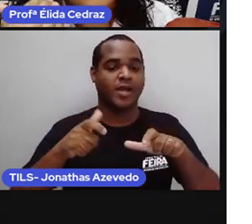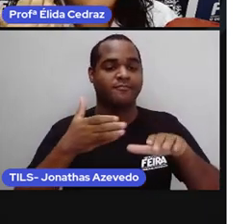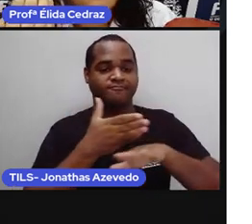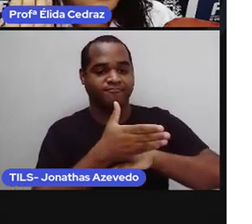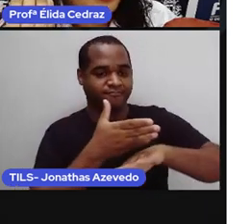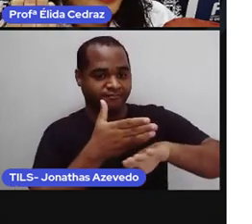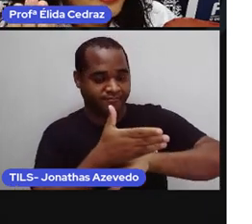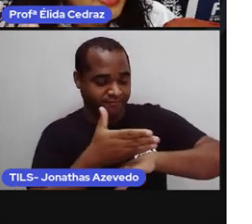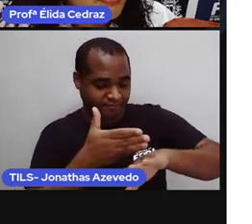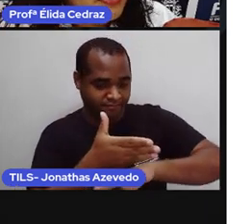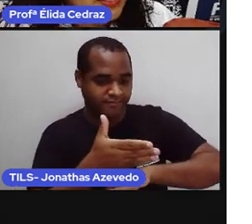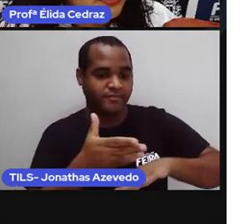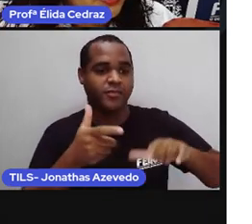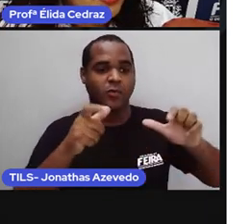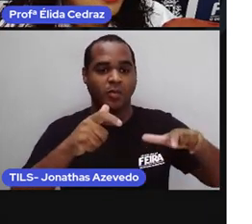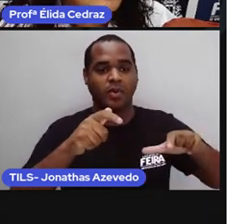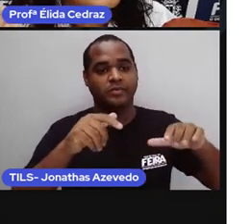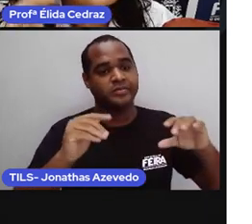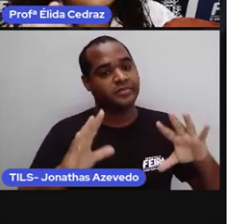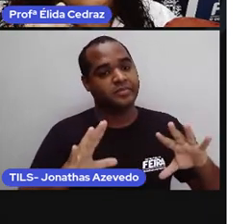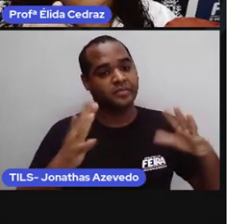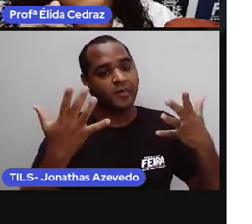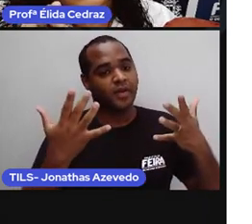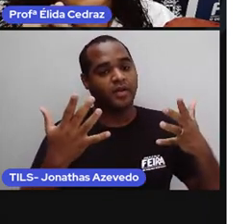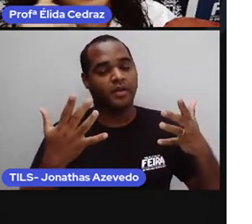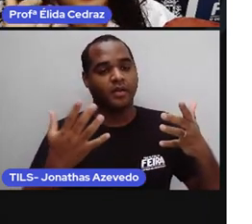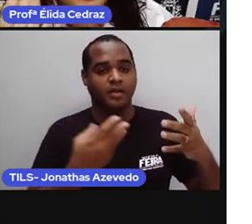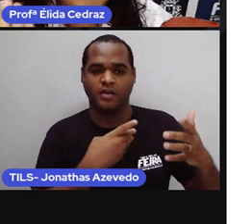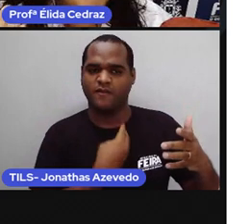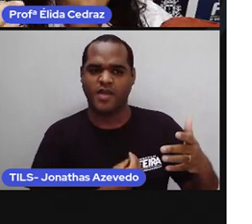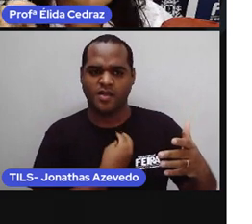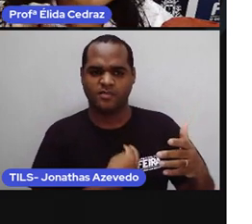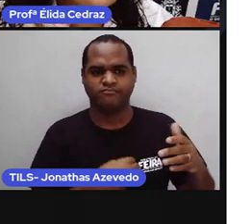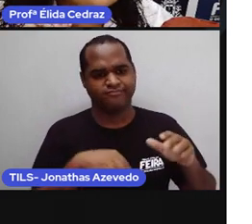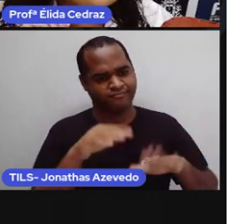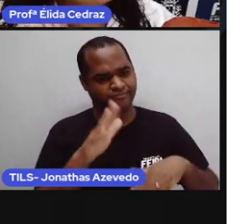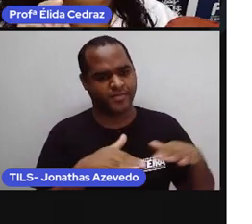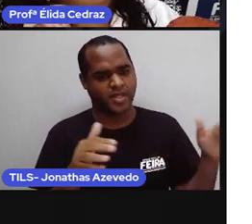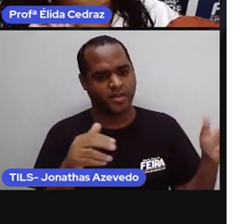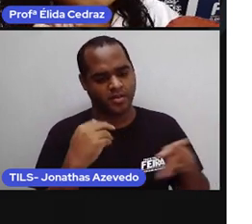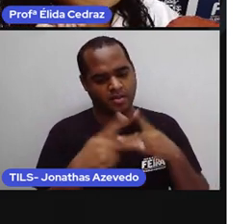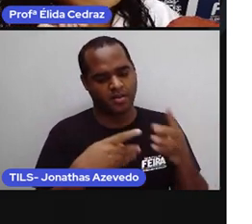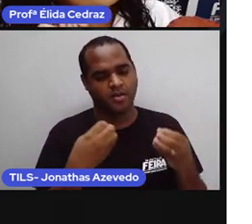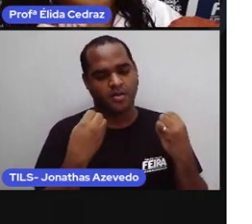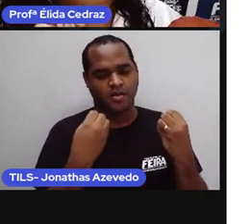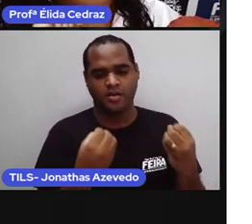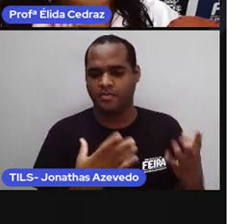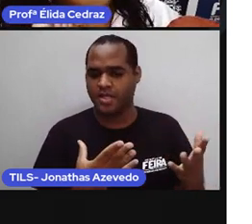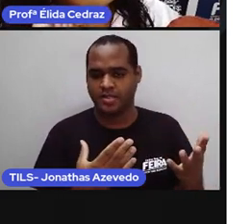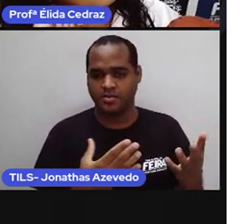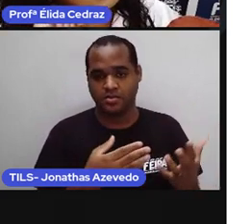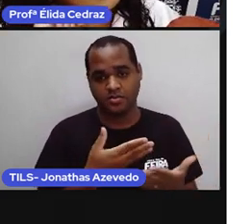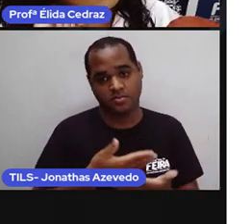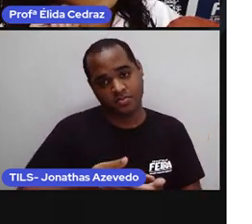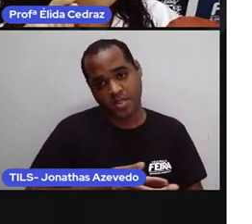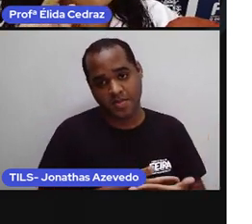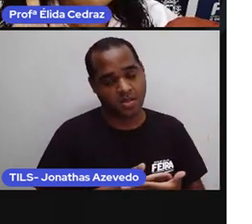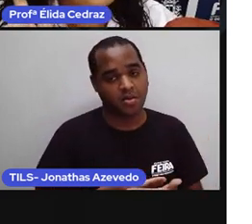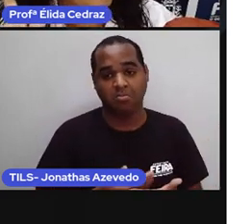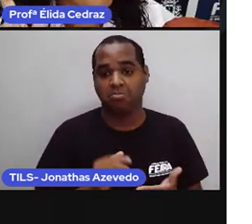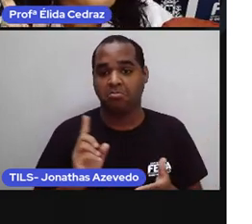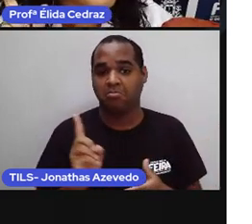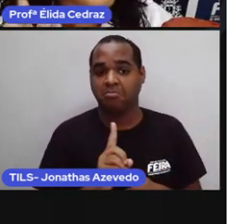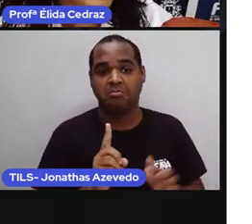a esse evento e geralmente levar um presente para o bebê que ainda não chegou.